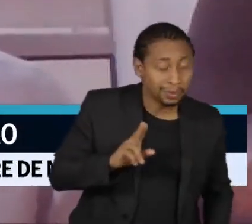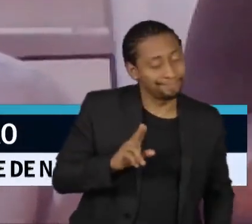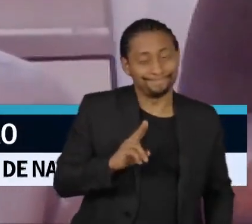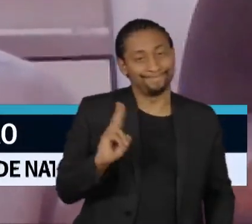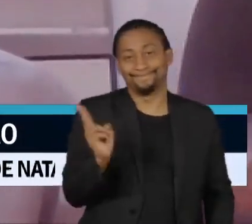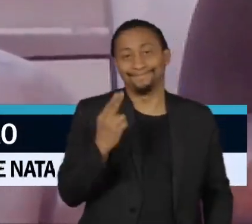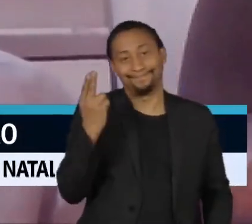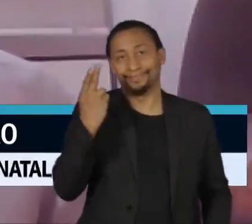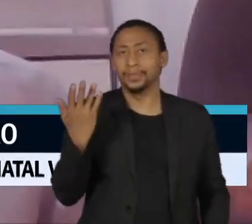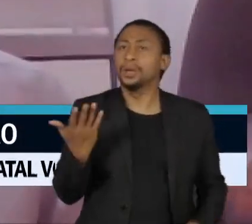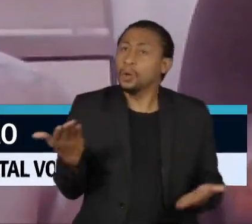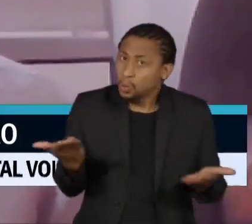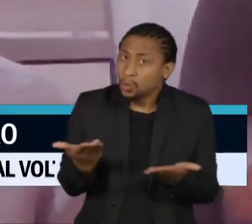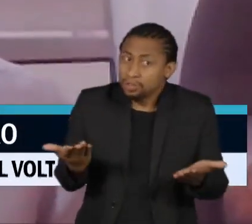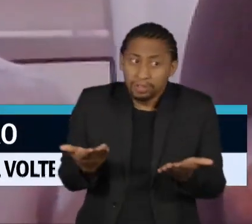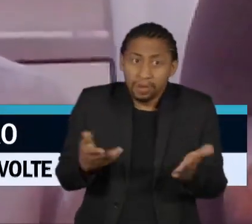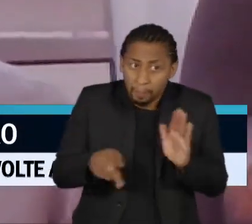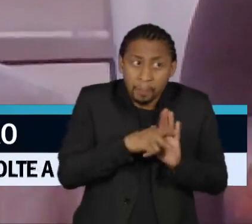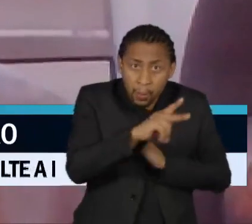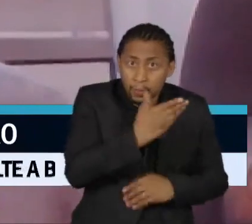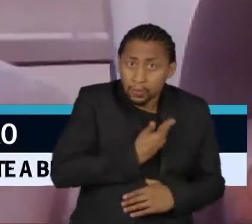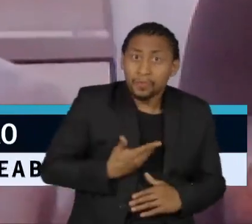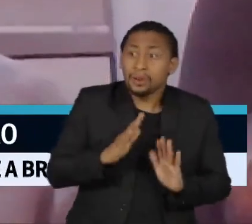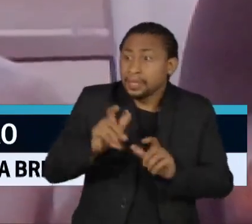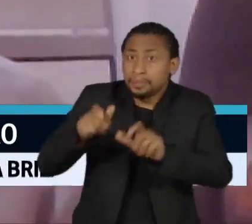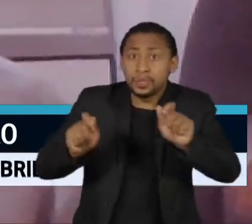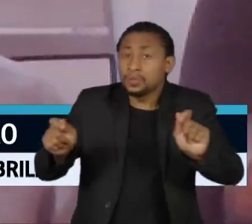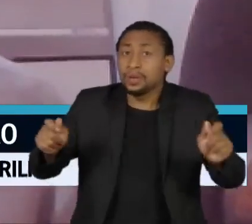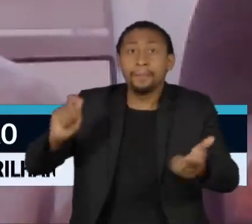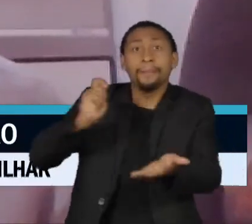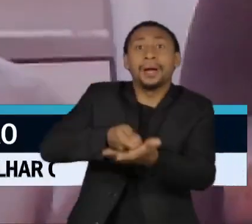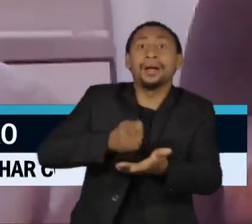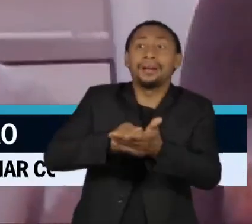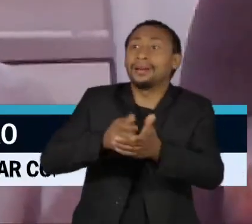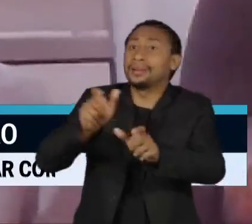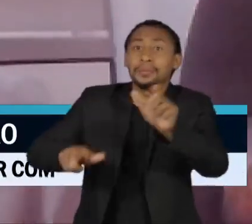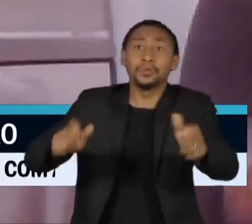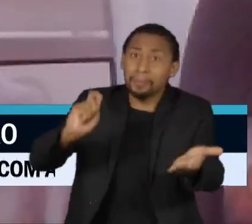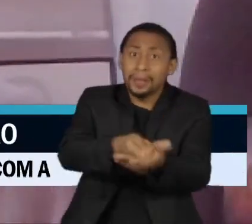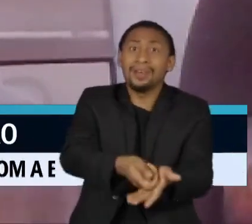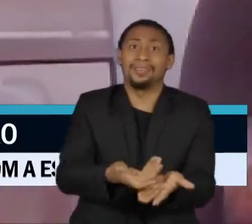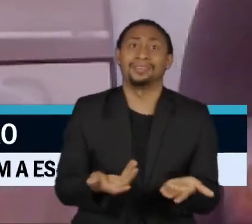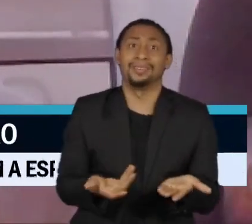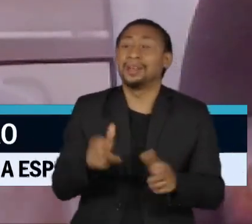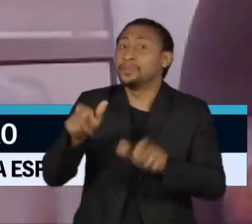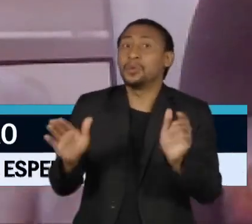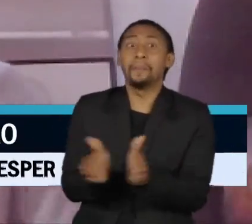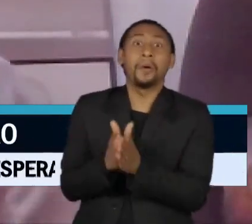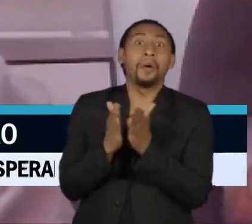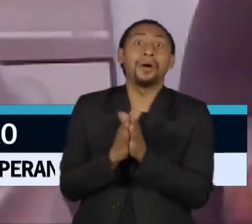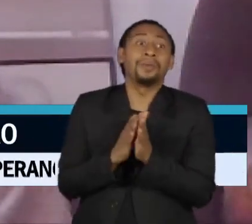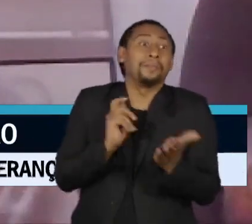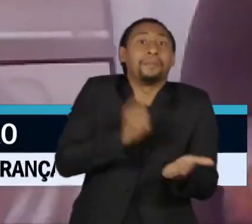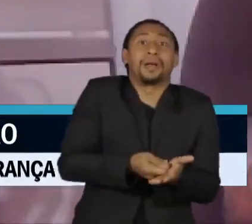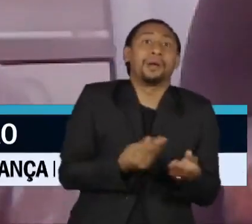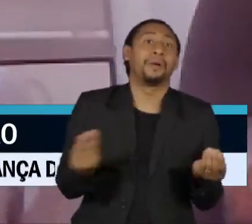passageiro pagante. E o passageiro pagante é o mais pobre. Então, hoje você tem um pobre